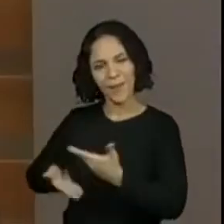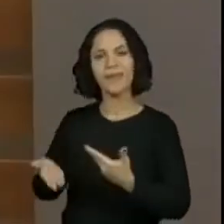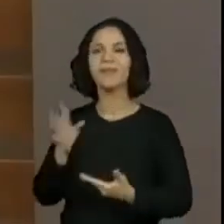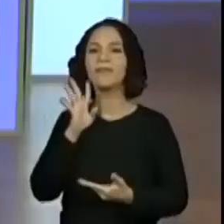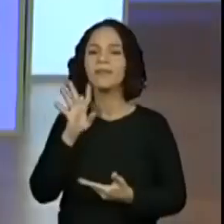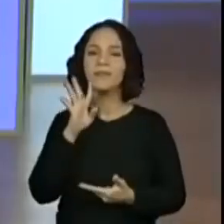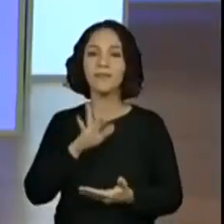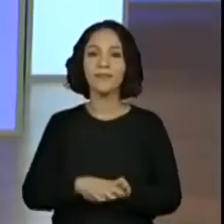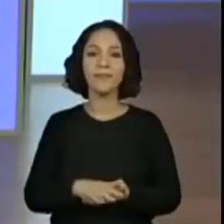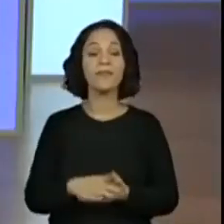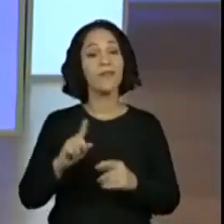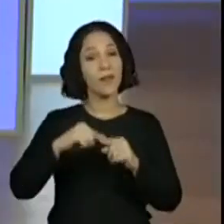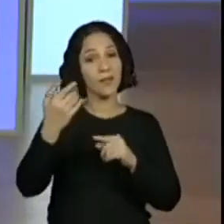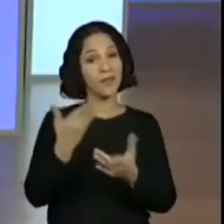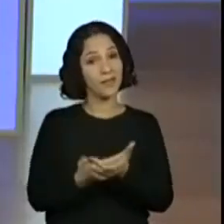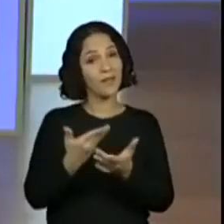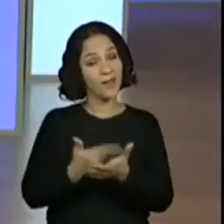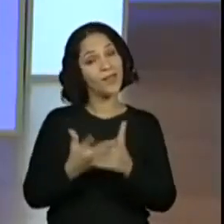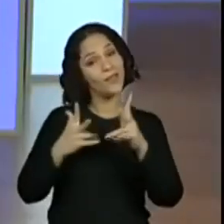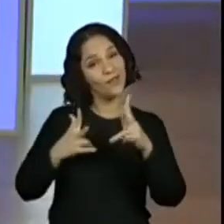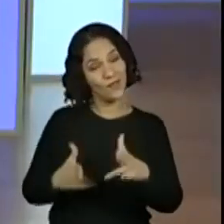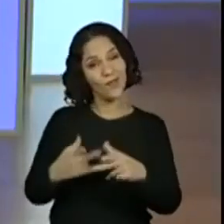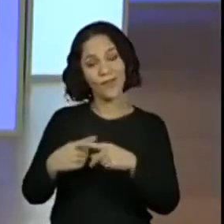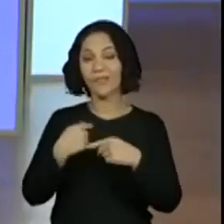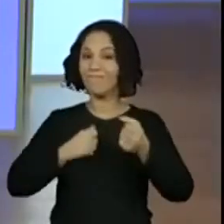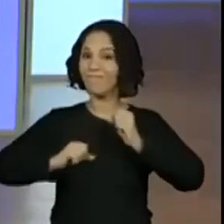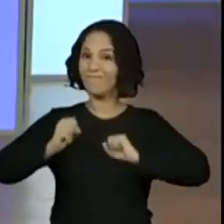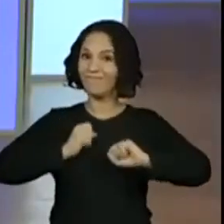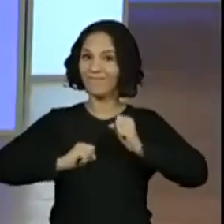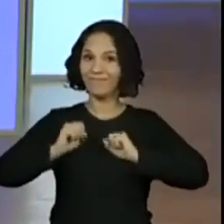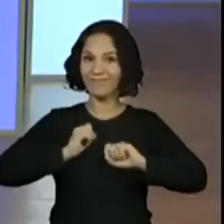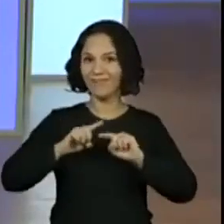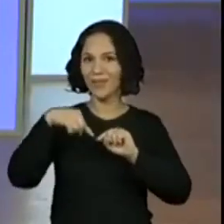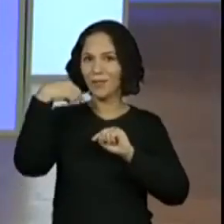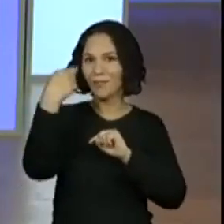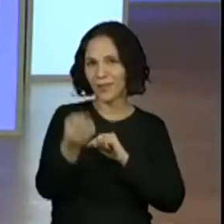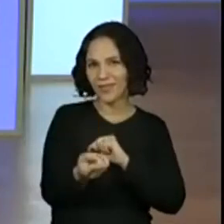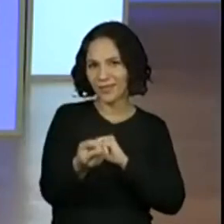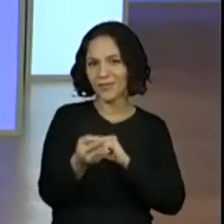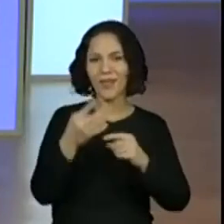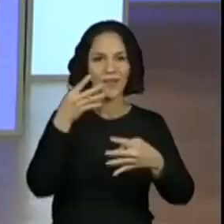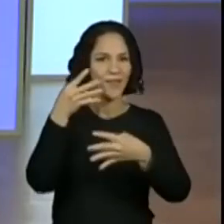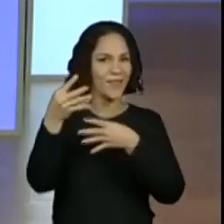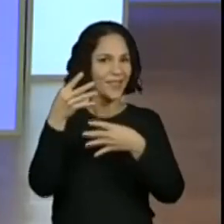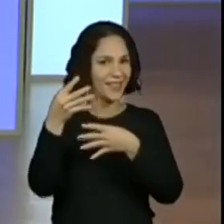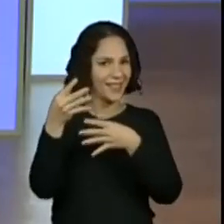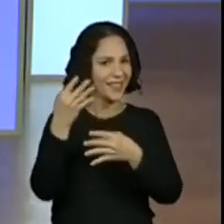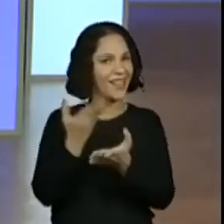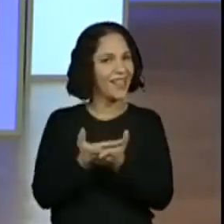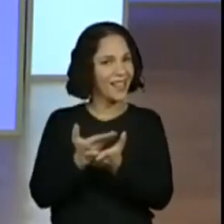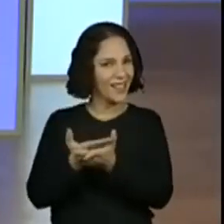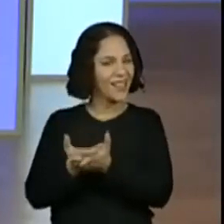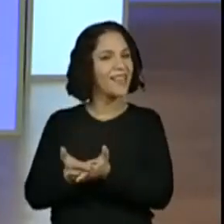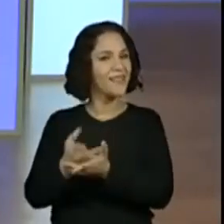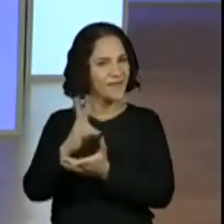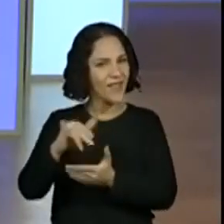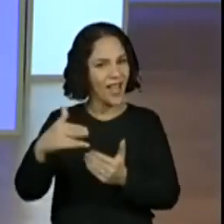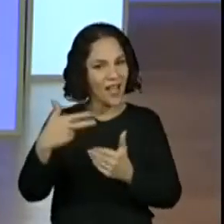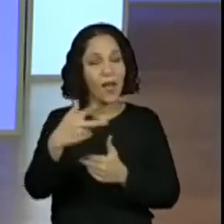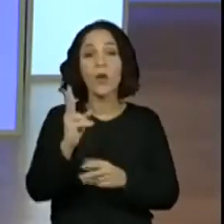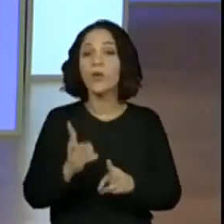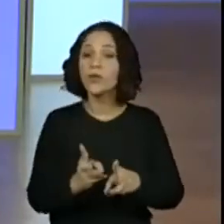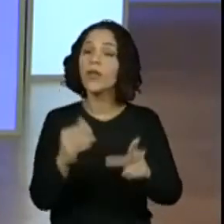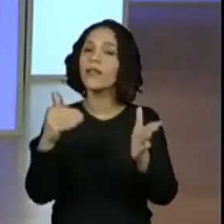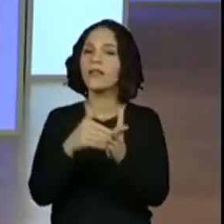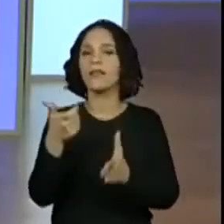gostoso. Que a nossa próxima aula seja assim, porque eu estou ansiosa pela próxima aula de quadrinhas. Que a gente vai continuar